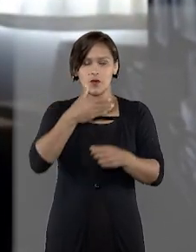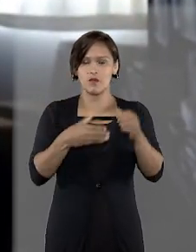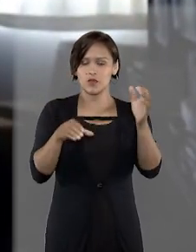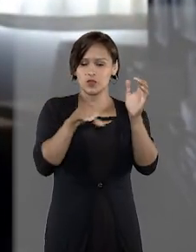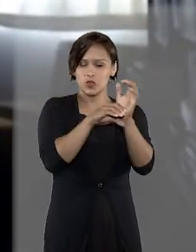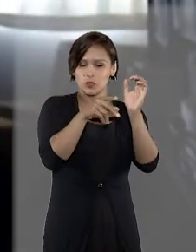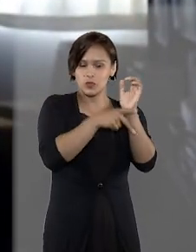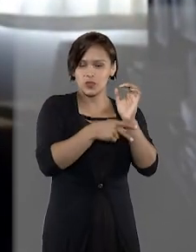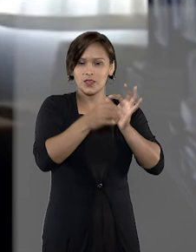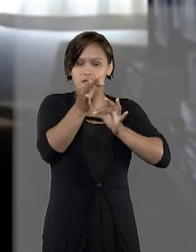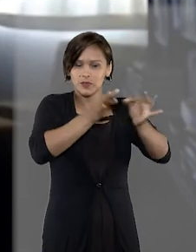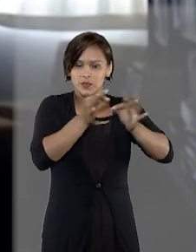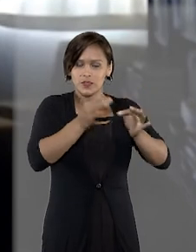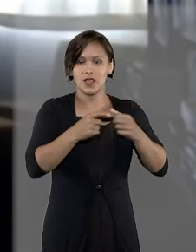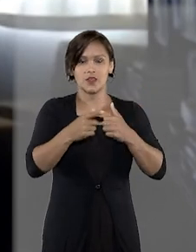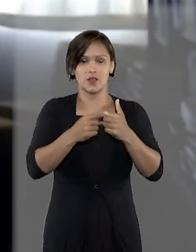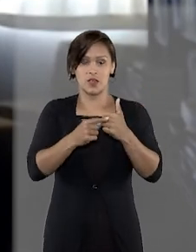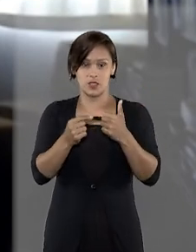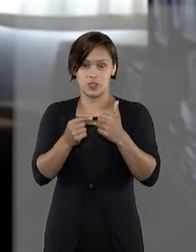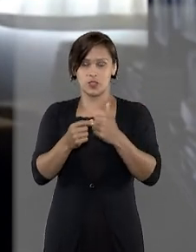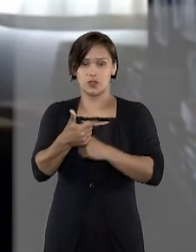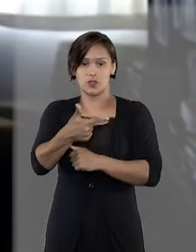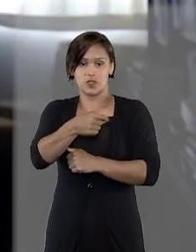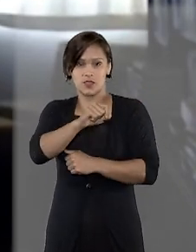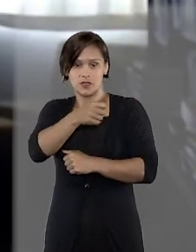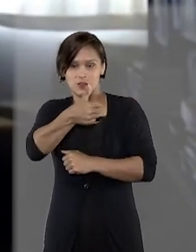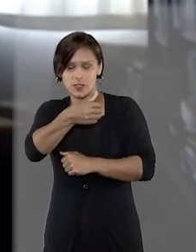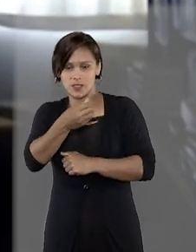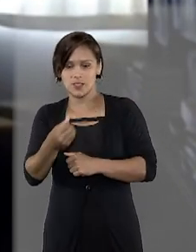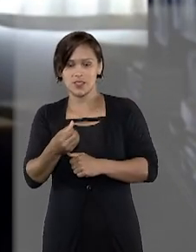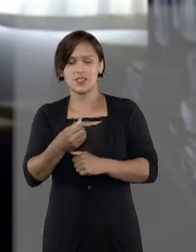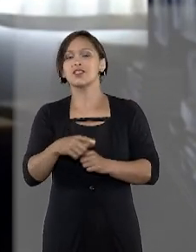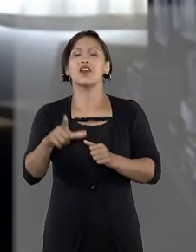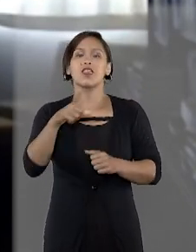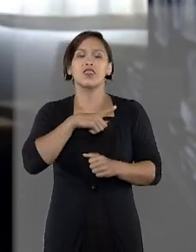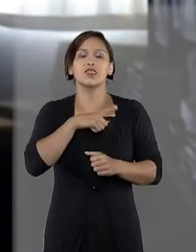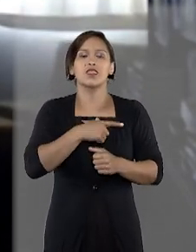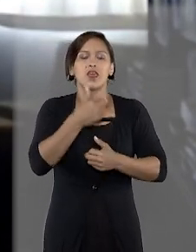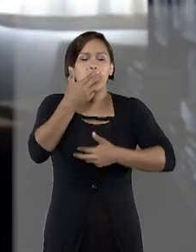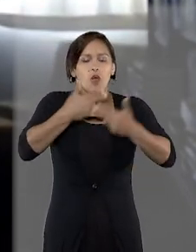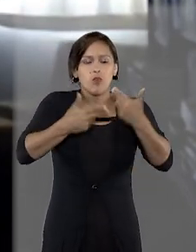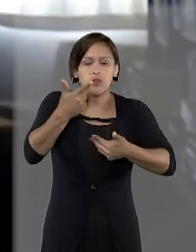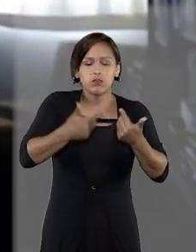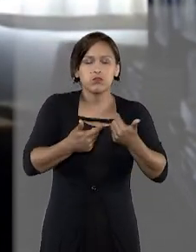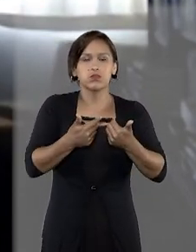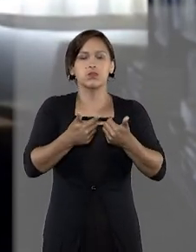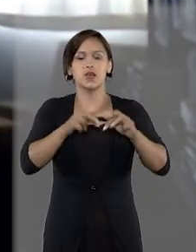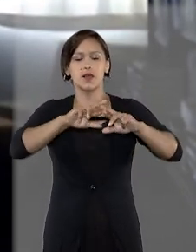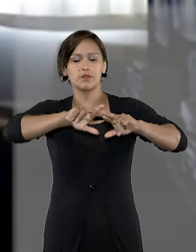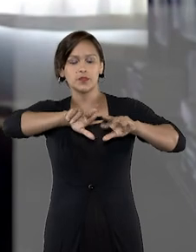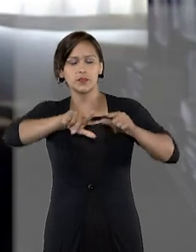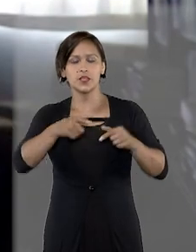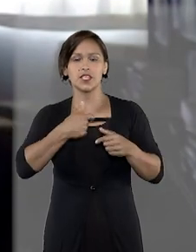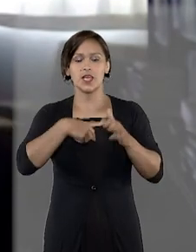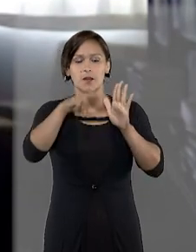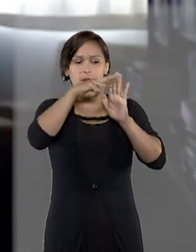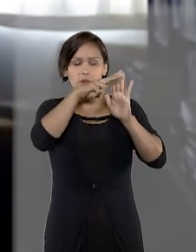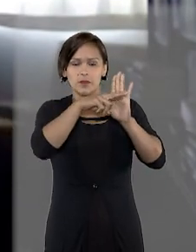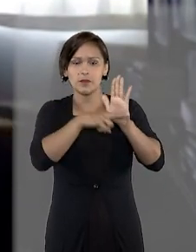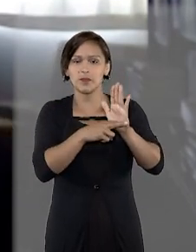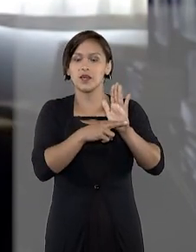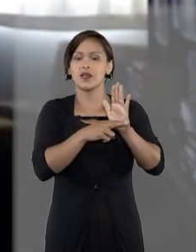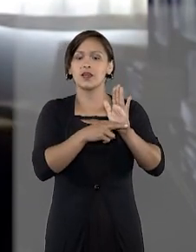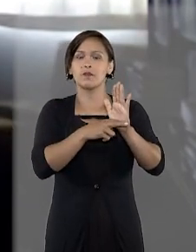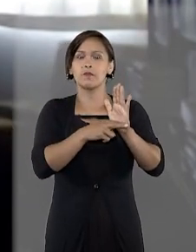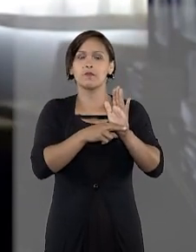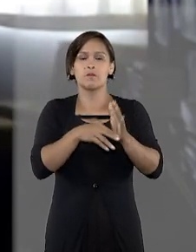Processo Penal trata, no artigo 226, exige algumas providências, alguns requisitos para ser uma